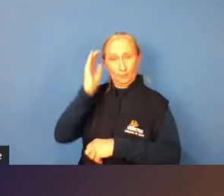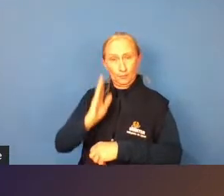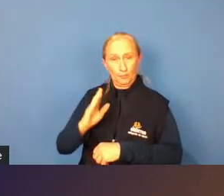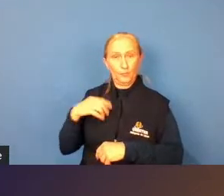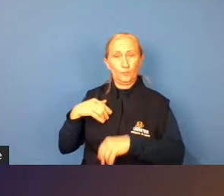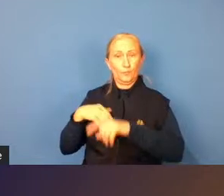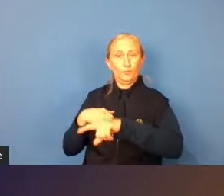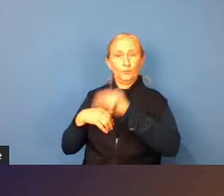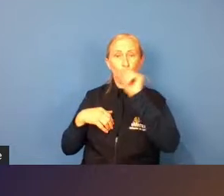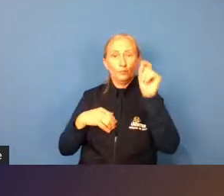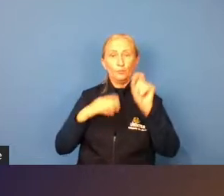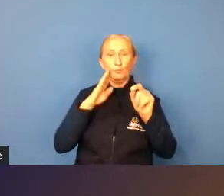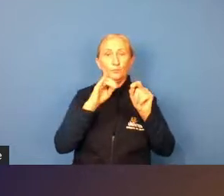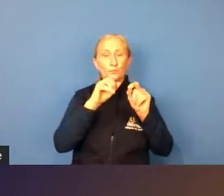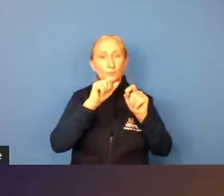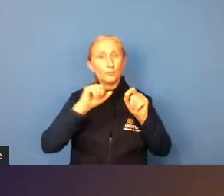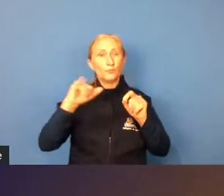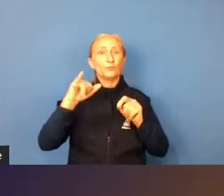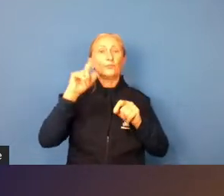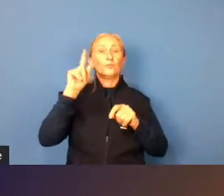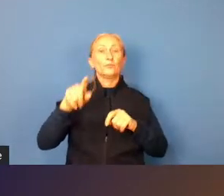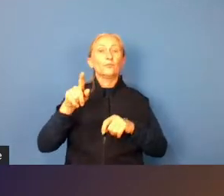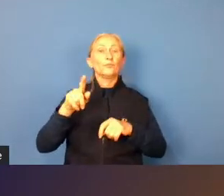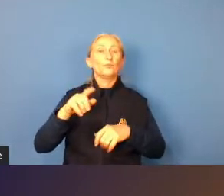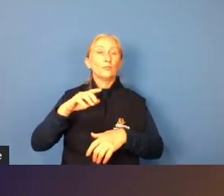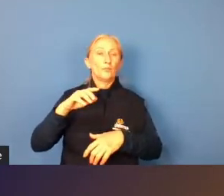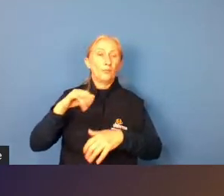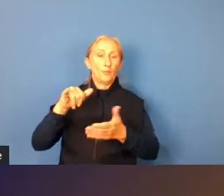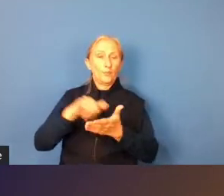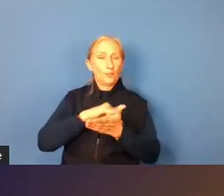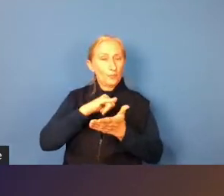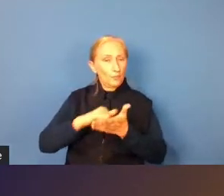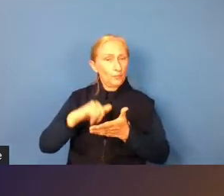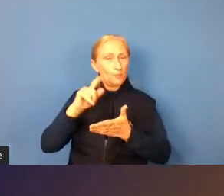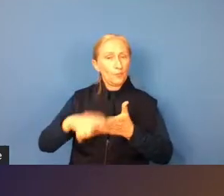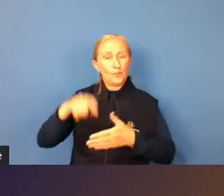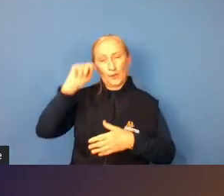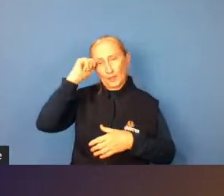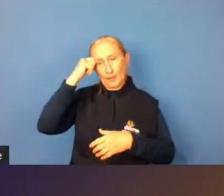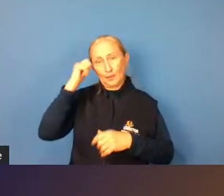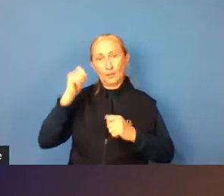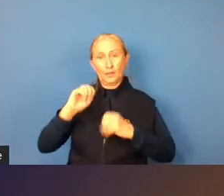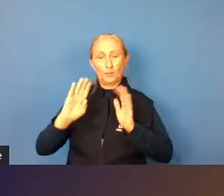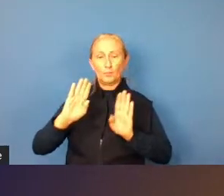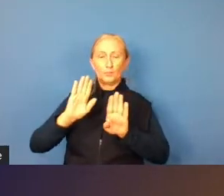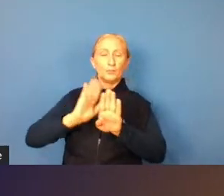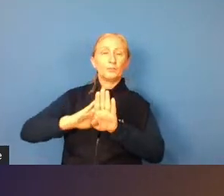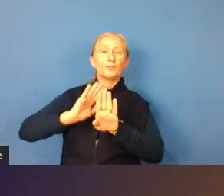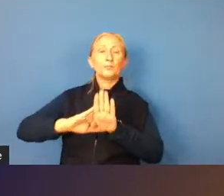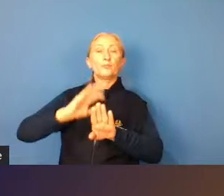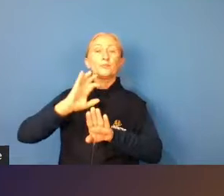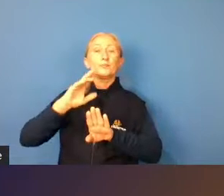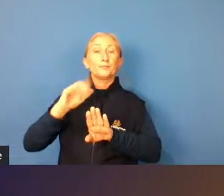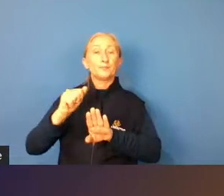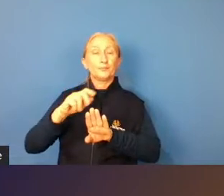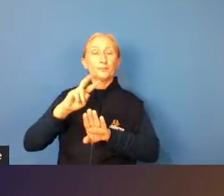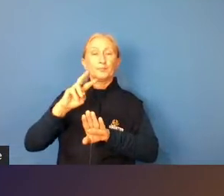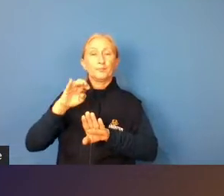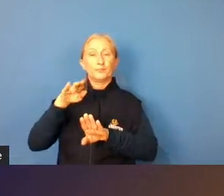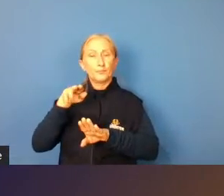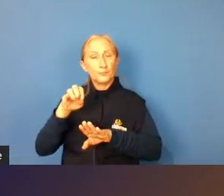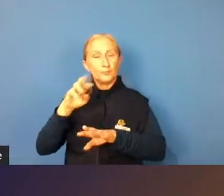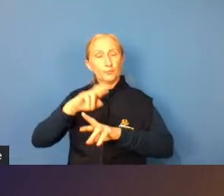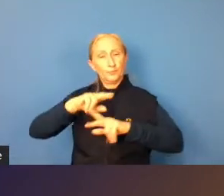selecionada pelo Bolshoi de Nova York negra claro ela foi capa da Vogue já em vários fez várias